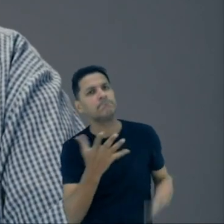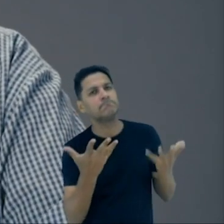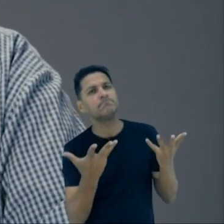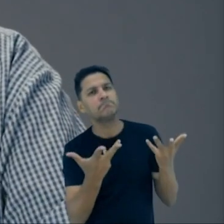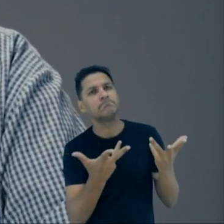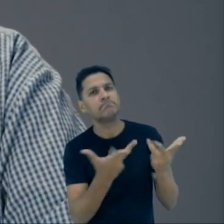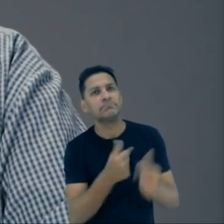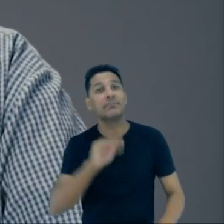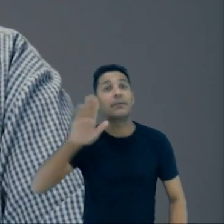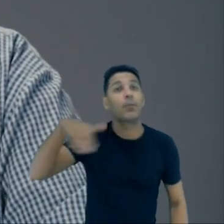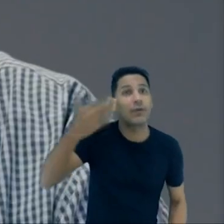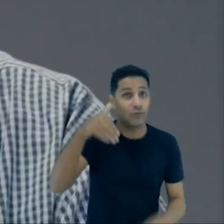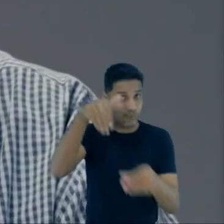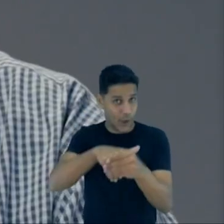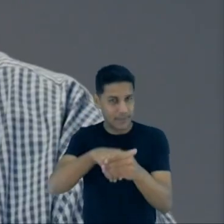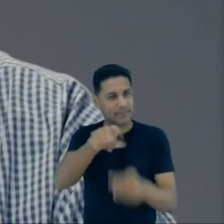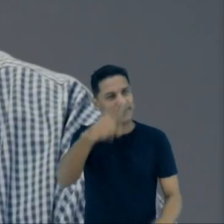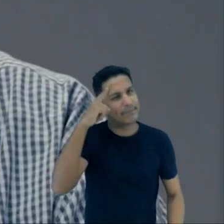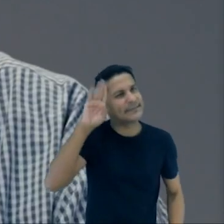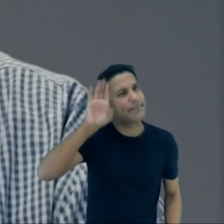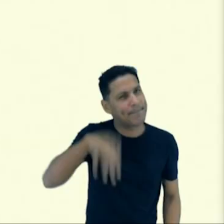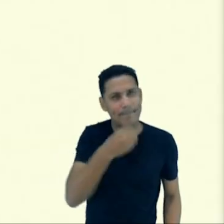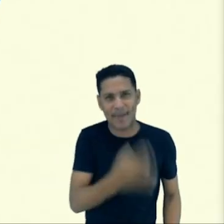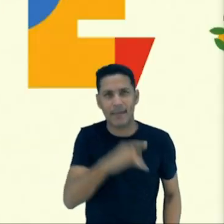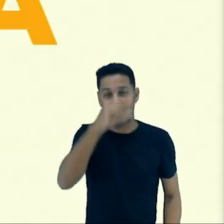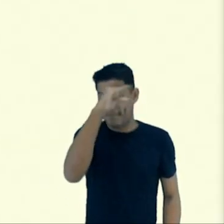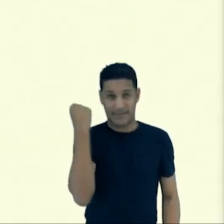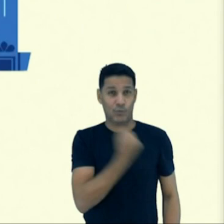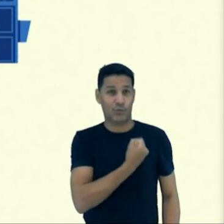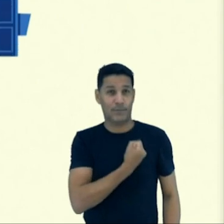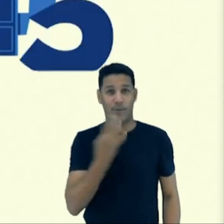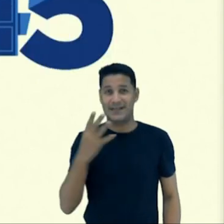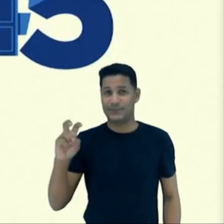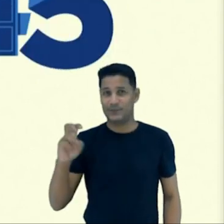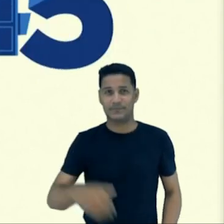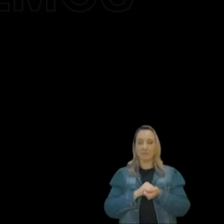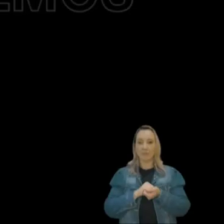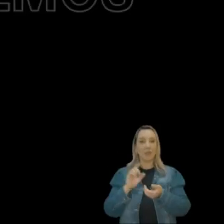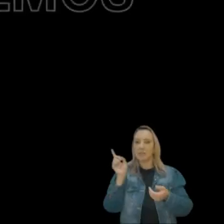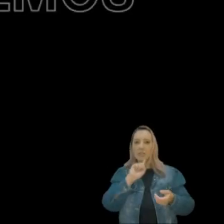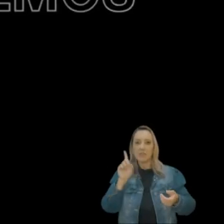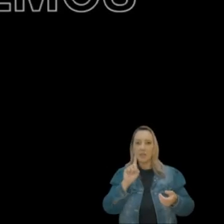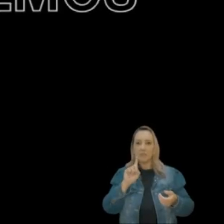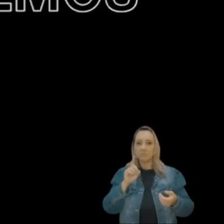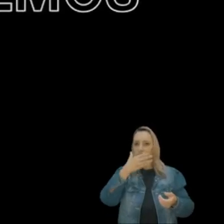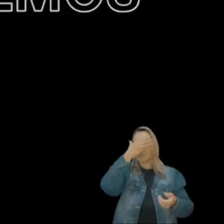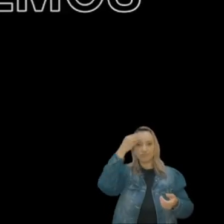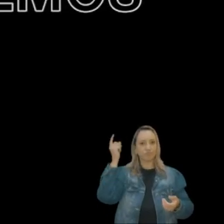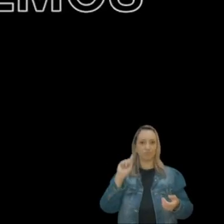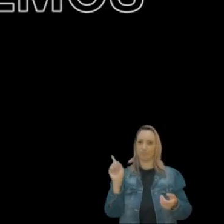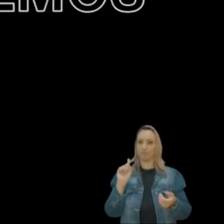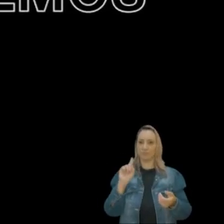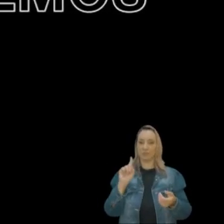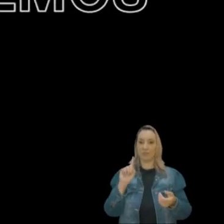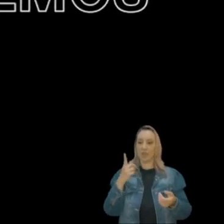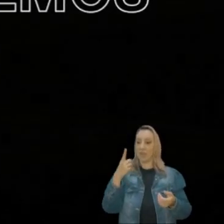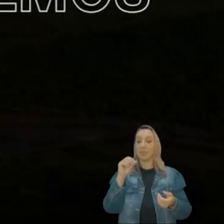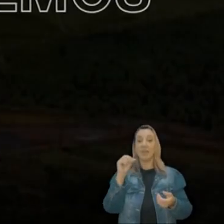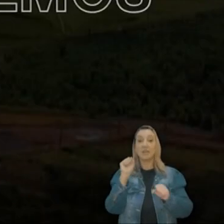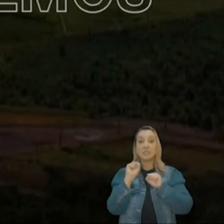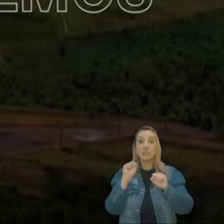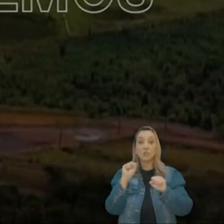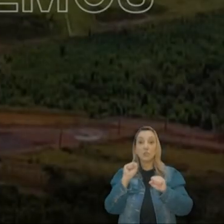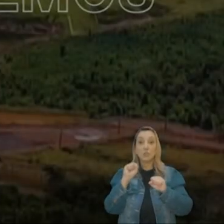nacionalmente reconhecidas. Pense bem na hora de votar. Pestana 45. Não, não esqueceremos.